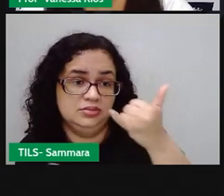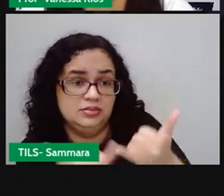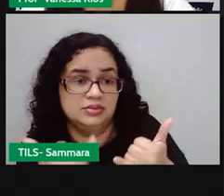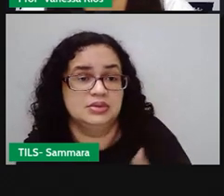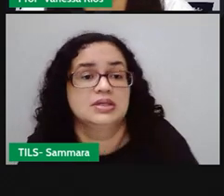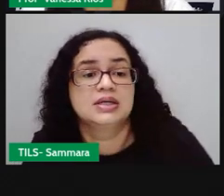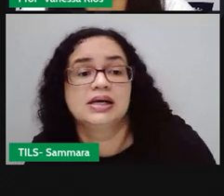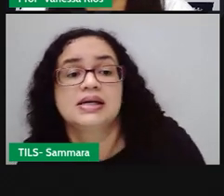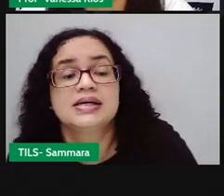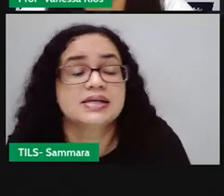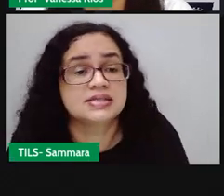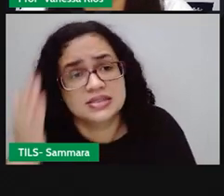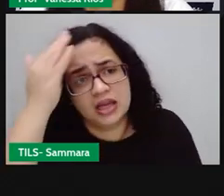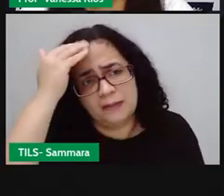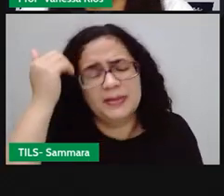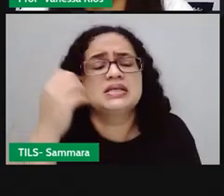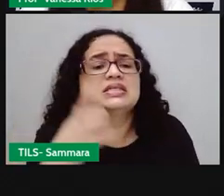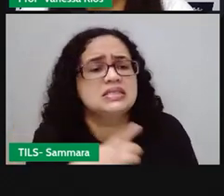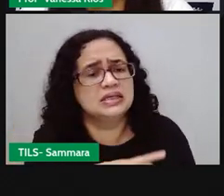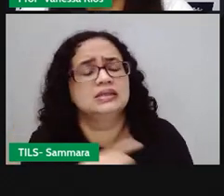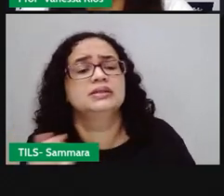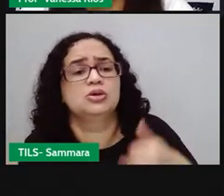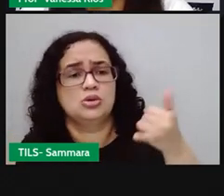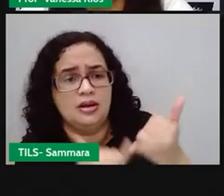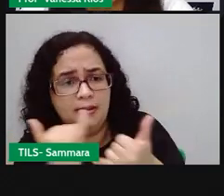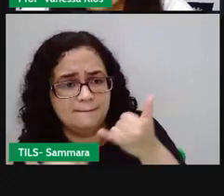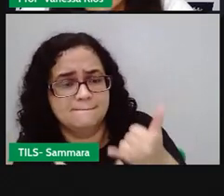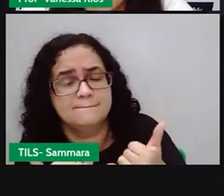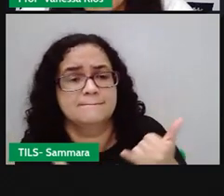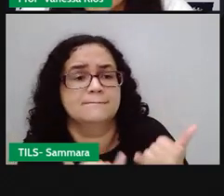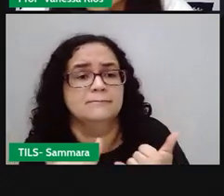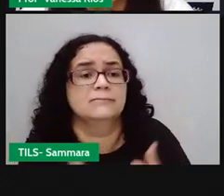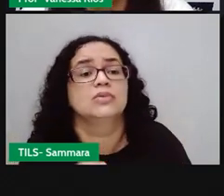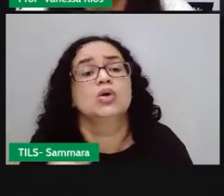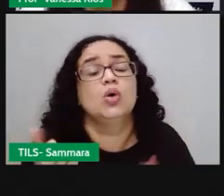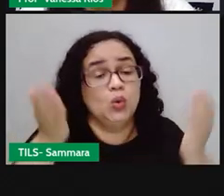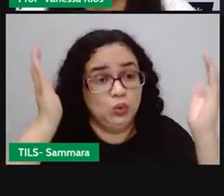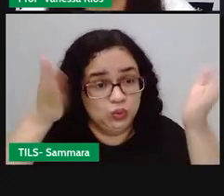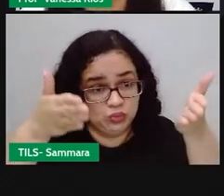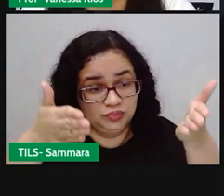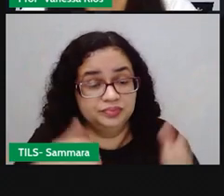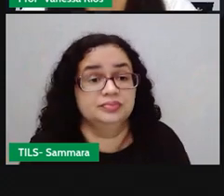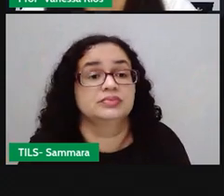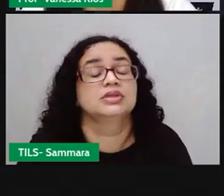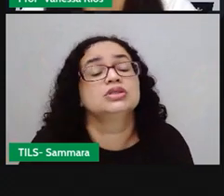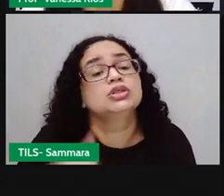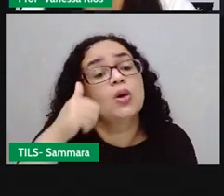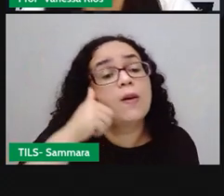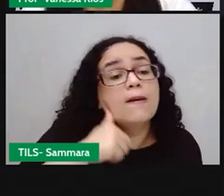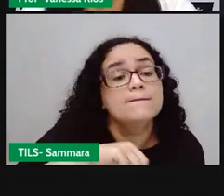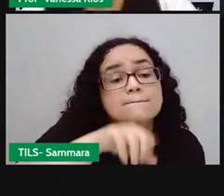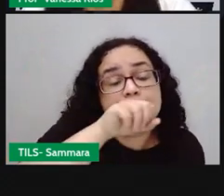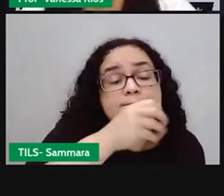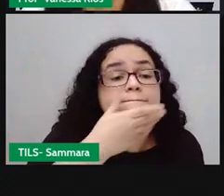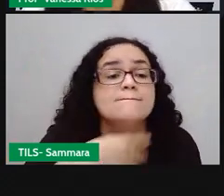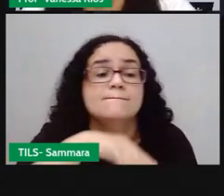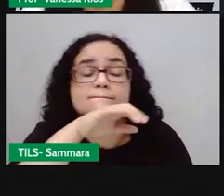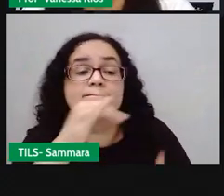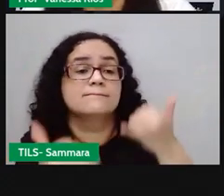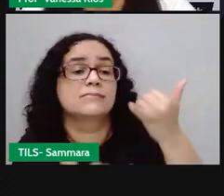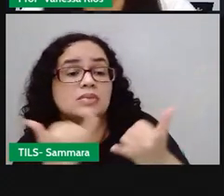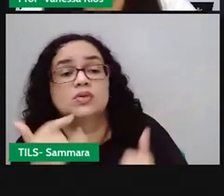saber se existe alguma brincadeira que você faz, que você brinca hoje, e que seu pai e sua mãe brincaram quando